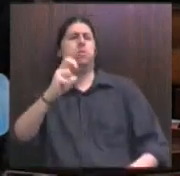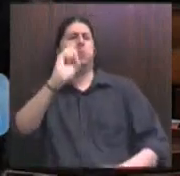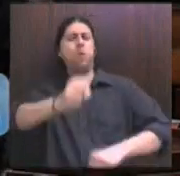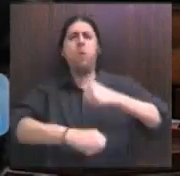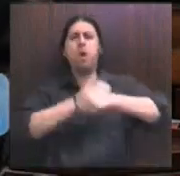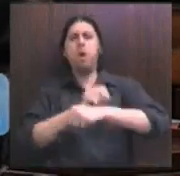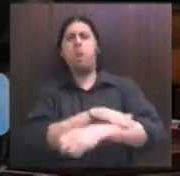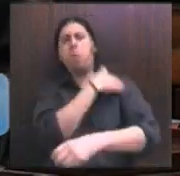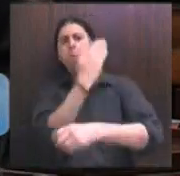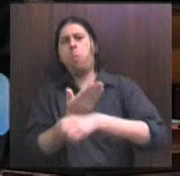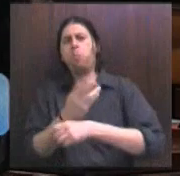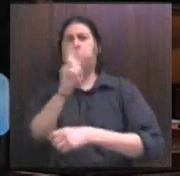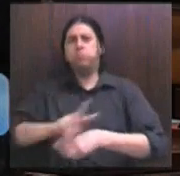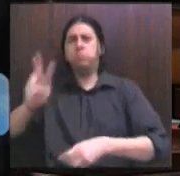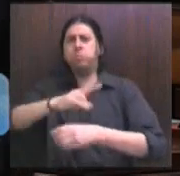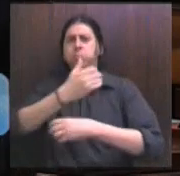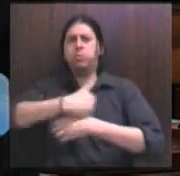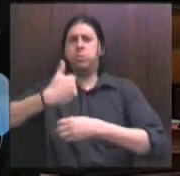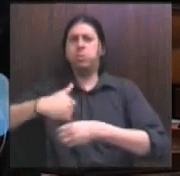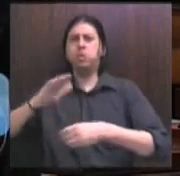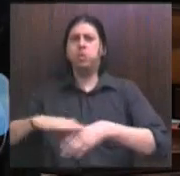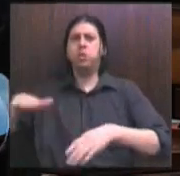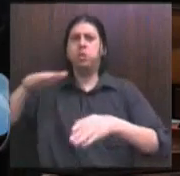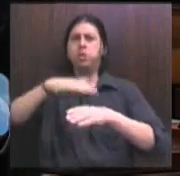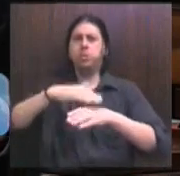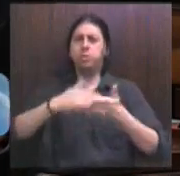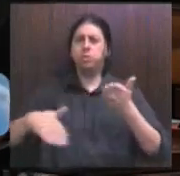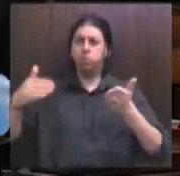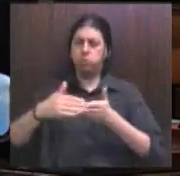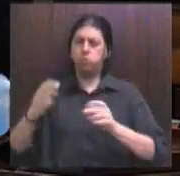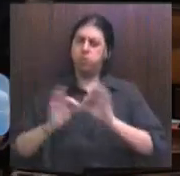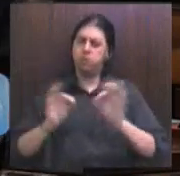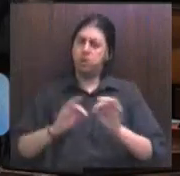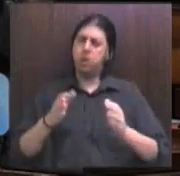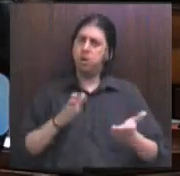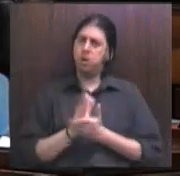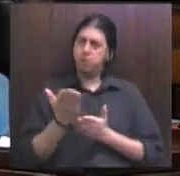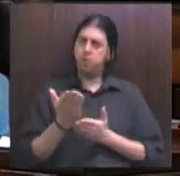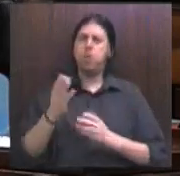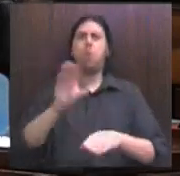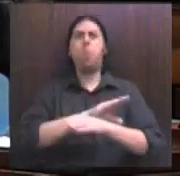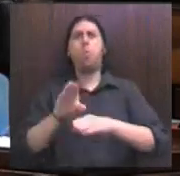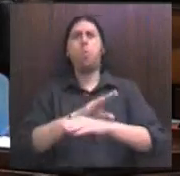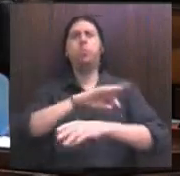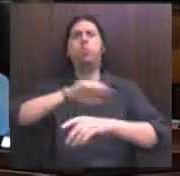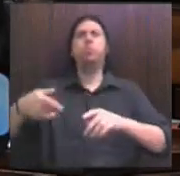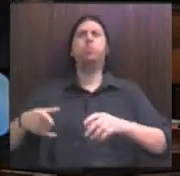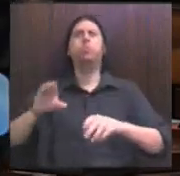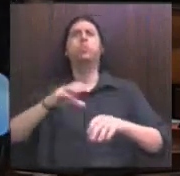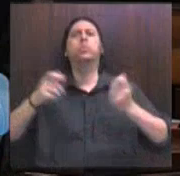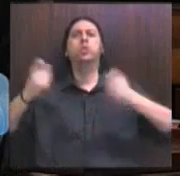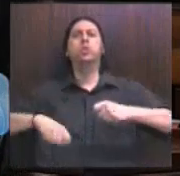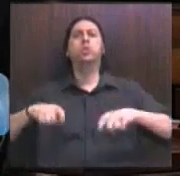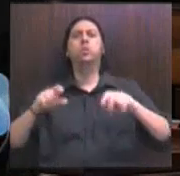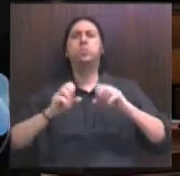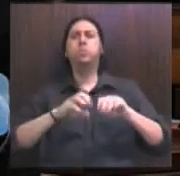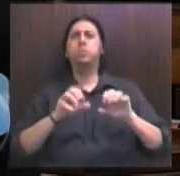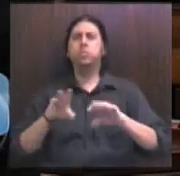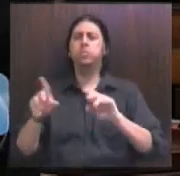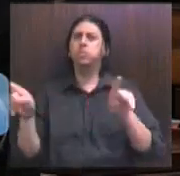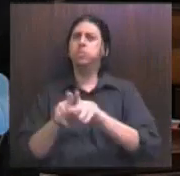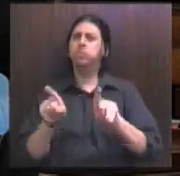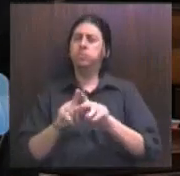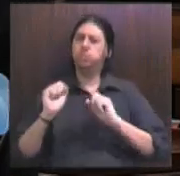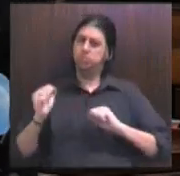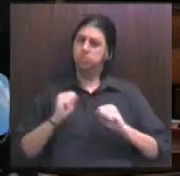profissional, mas, acima de tudo, faz com que, através dos cursos de capacitação, nós possamos, quem sabe,